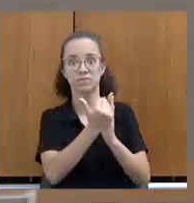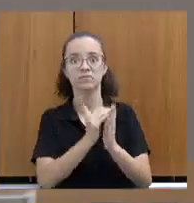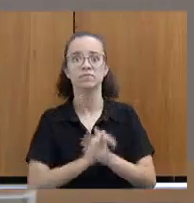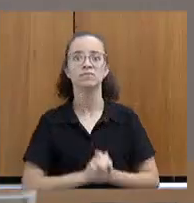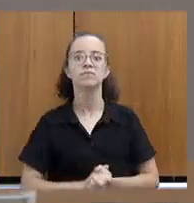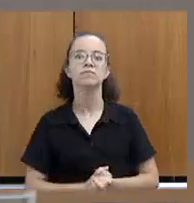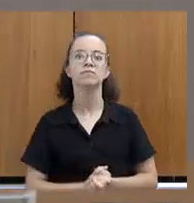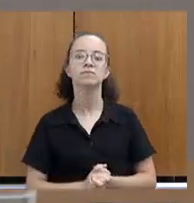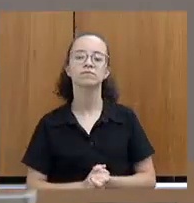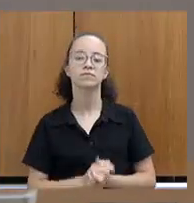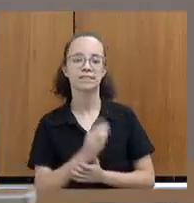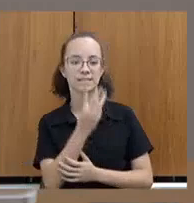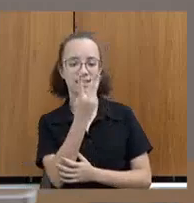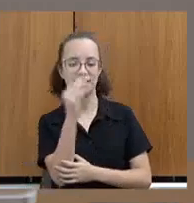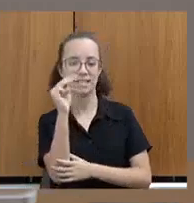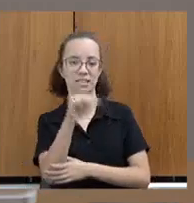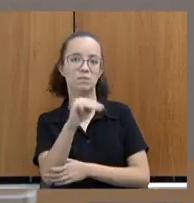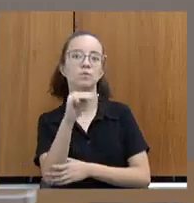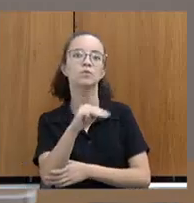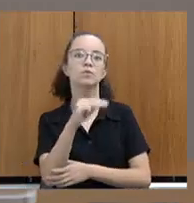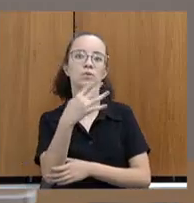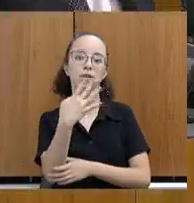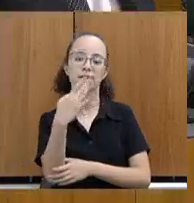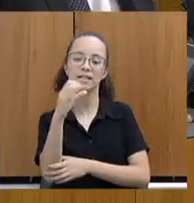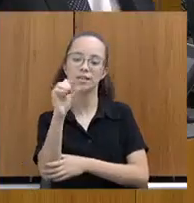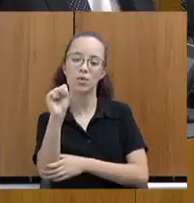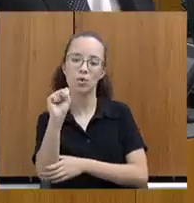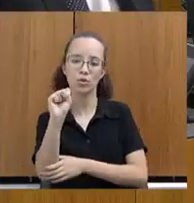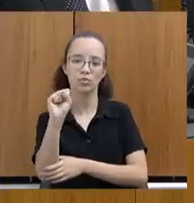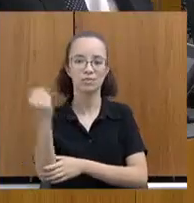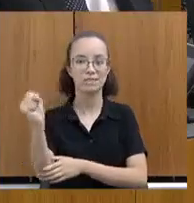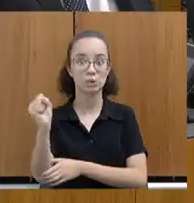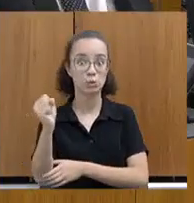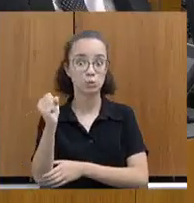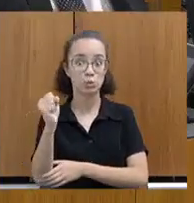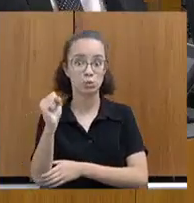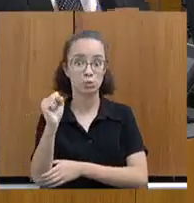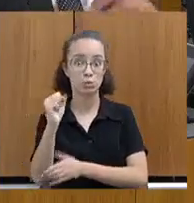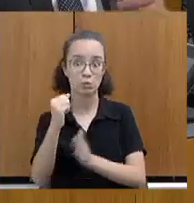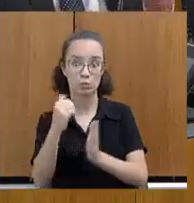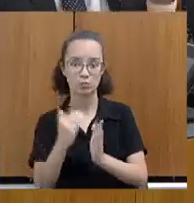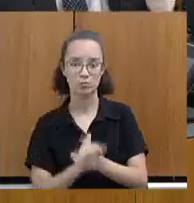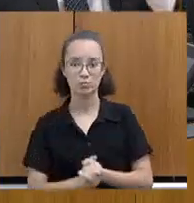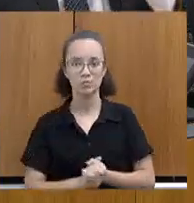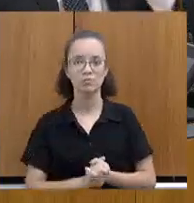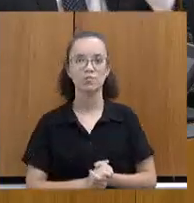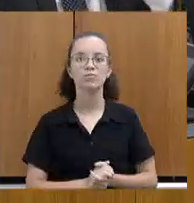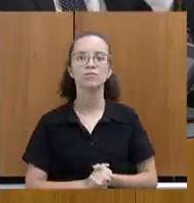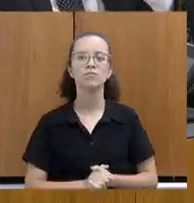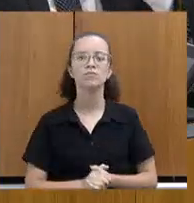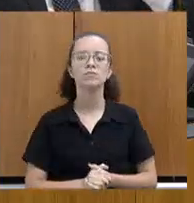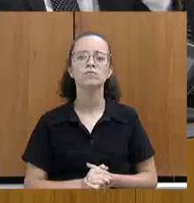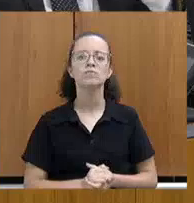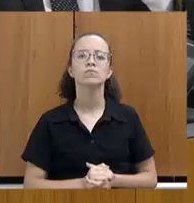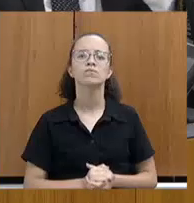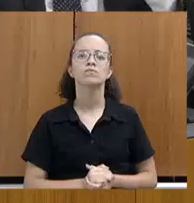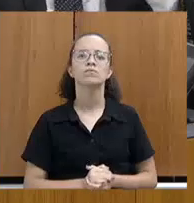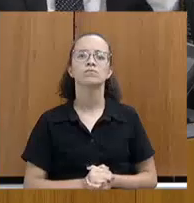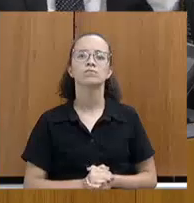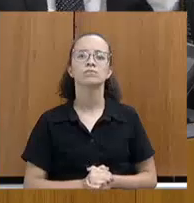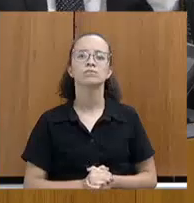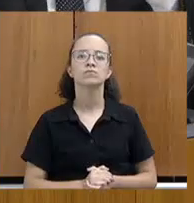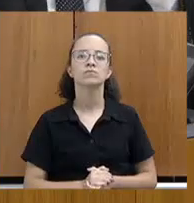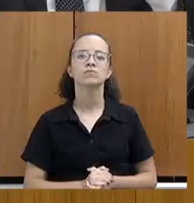Três minutos e quarenta e oito segundos que passou. Passou. Só cumpriu. Bem,